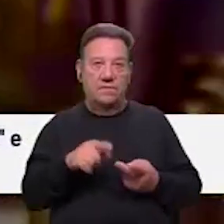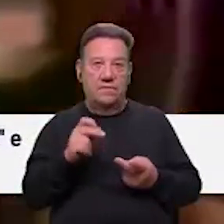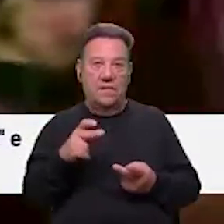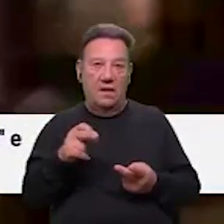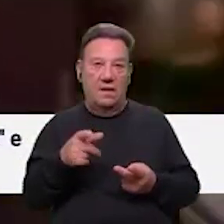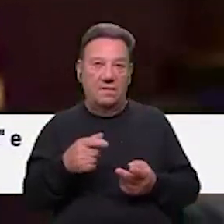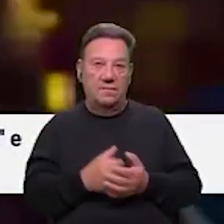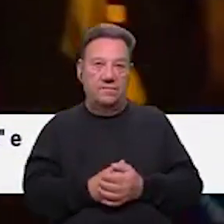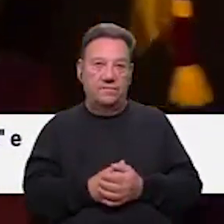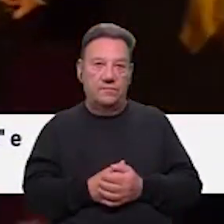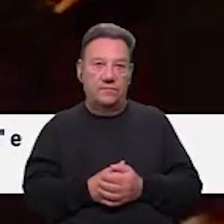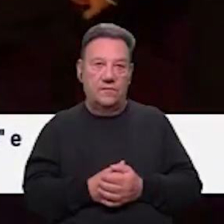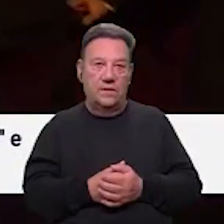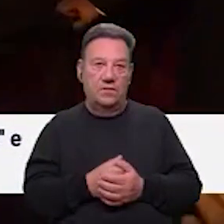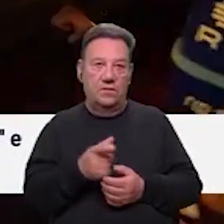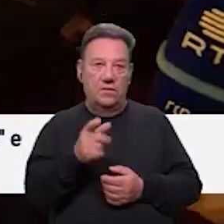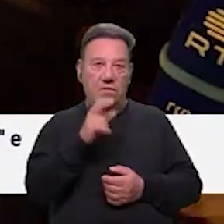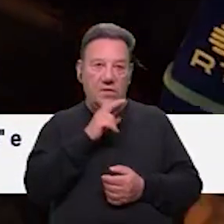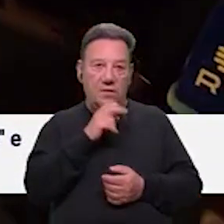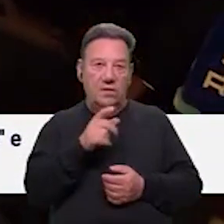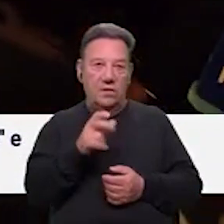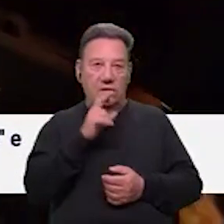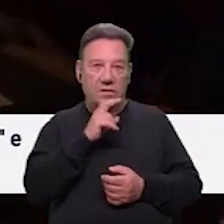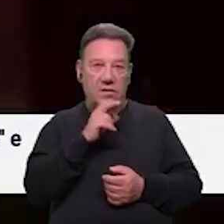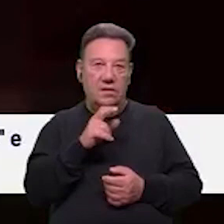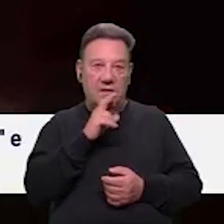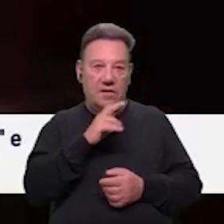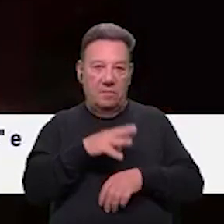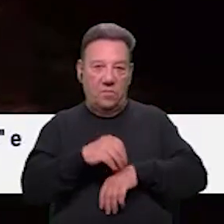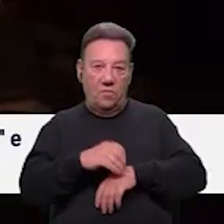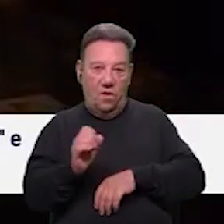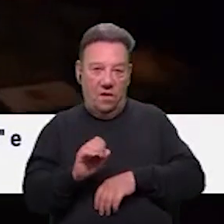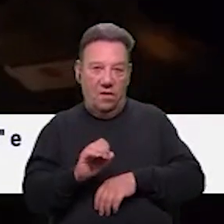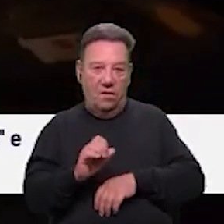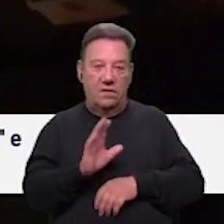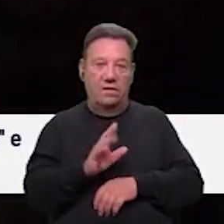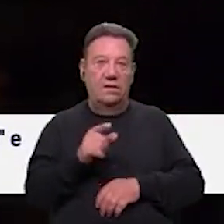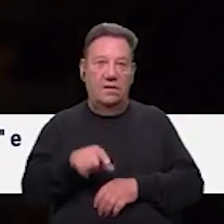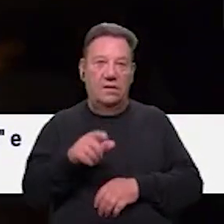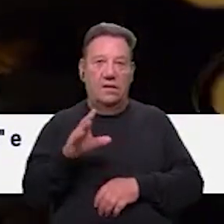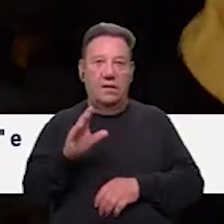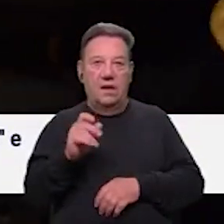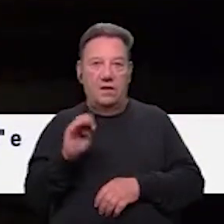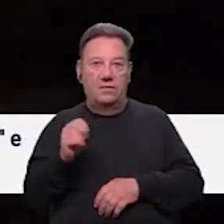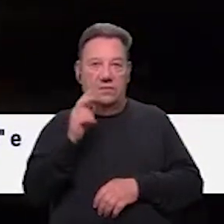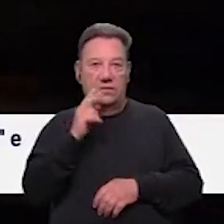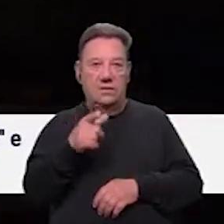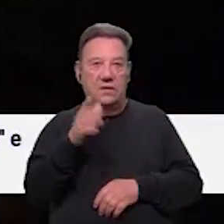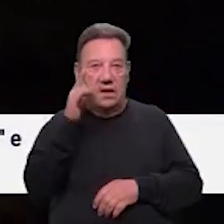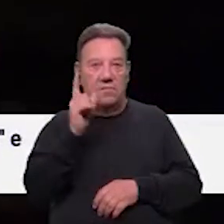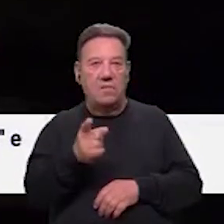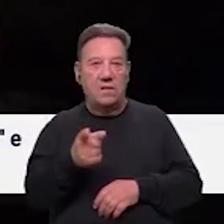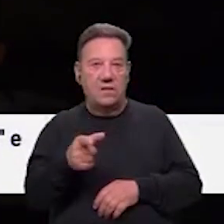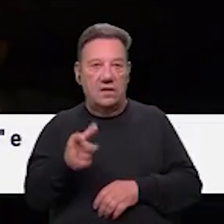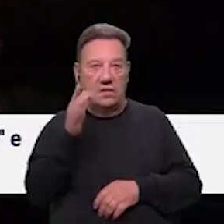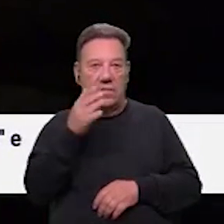com um rato sem, uma ratazana sem pelo, aqui o Carlos Miguel. Que animal é este?